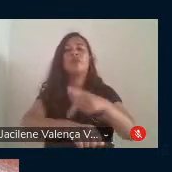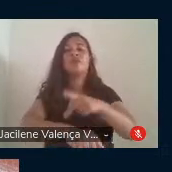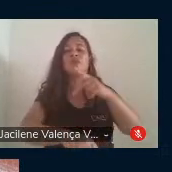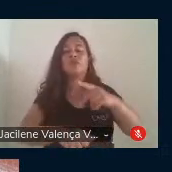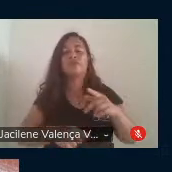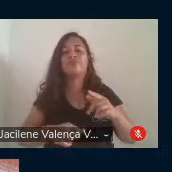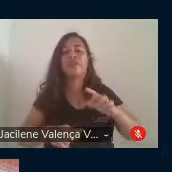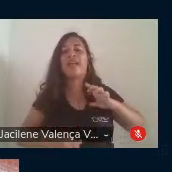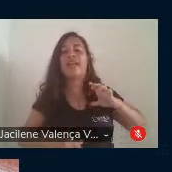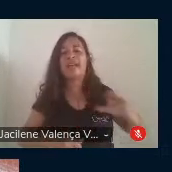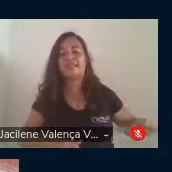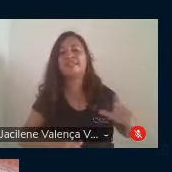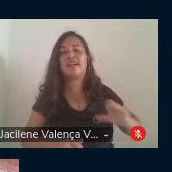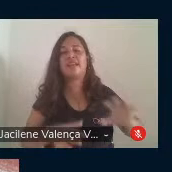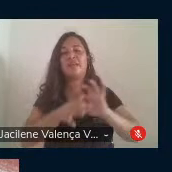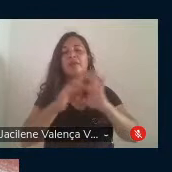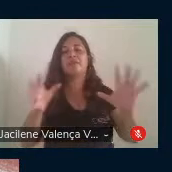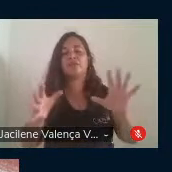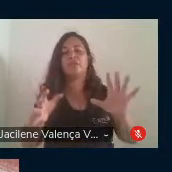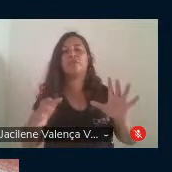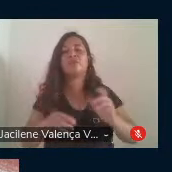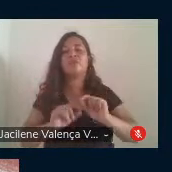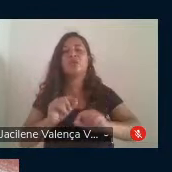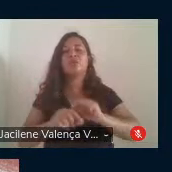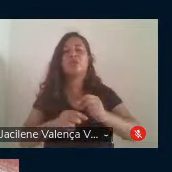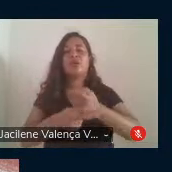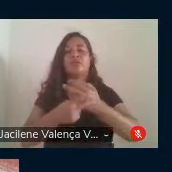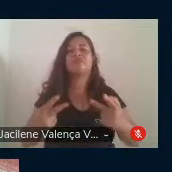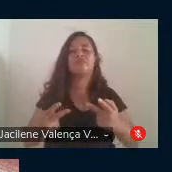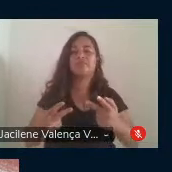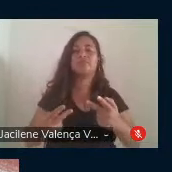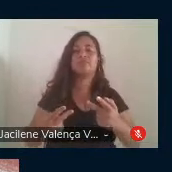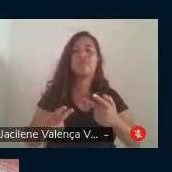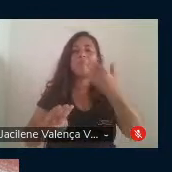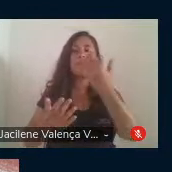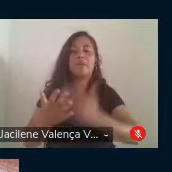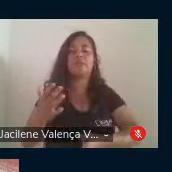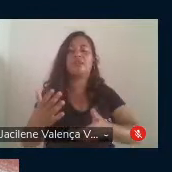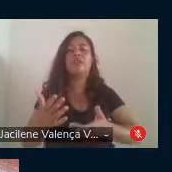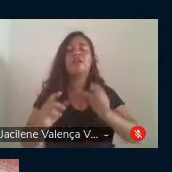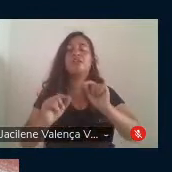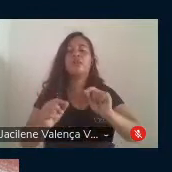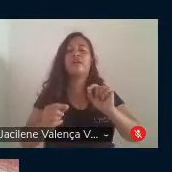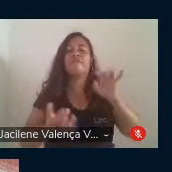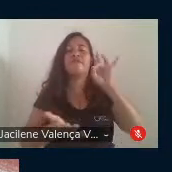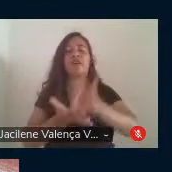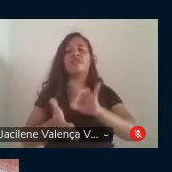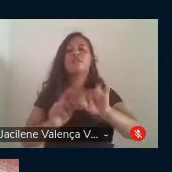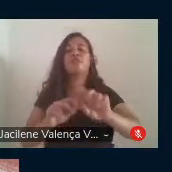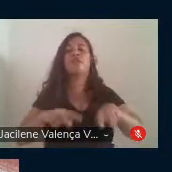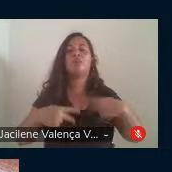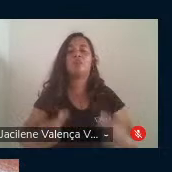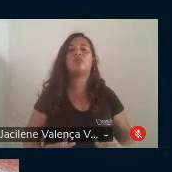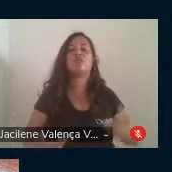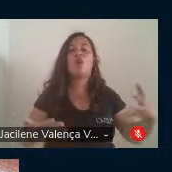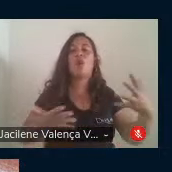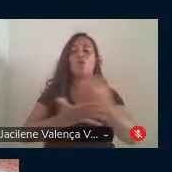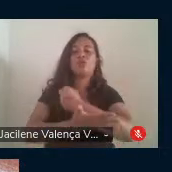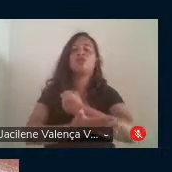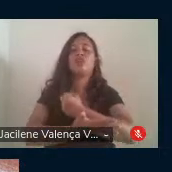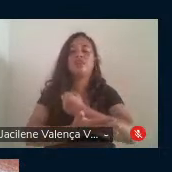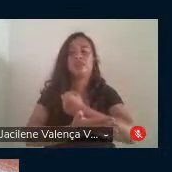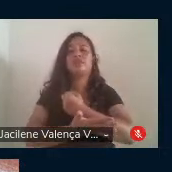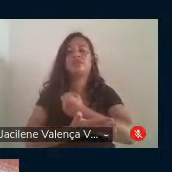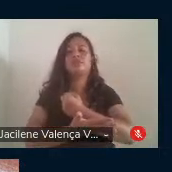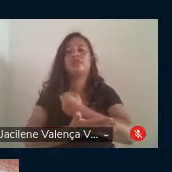libertadora a favor das humanidades perdidas e a afirmação da cidadania e da dignidade conquistadas. vários